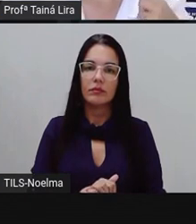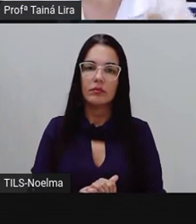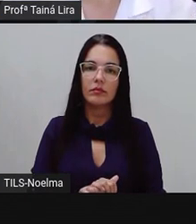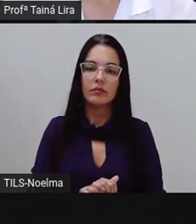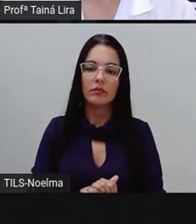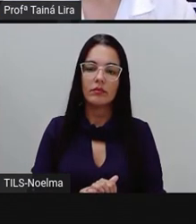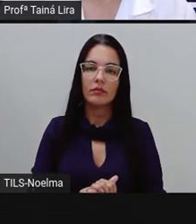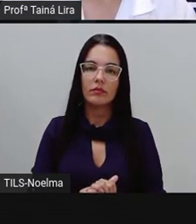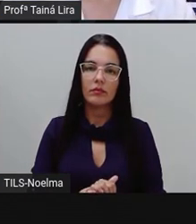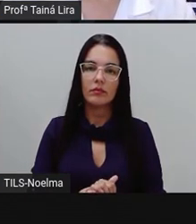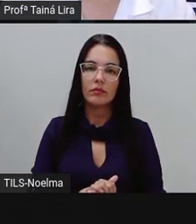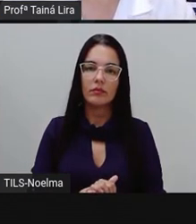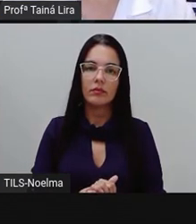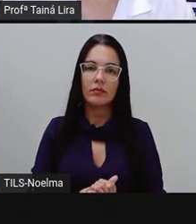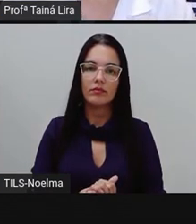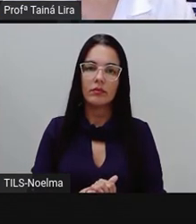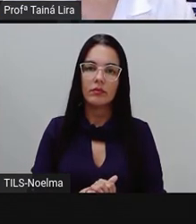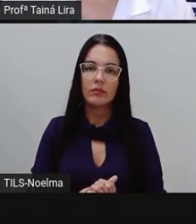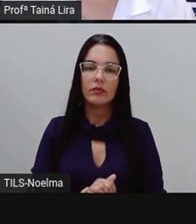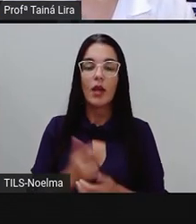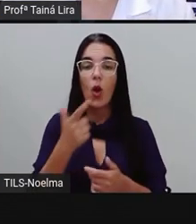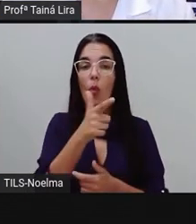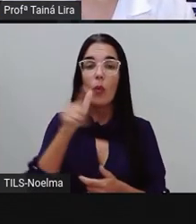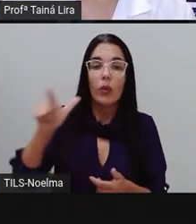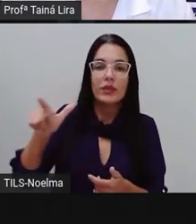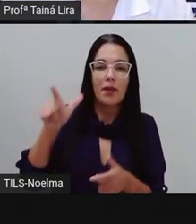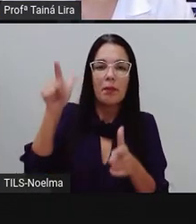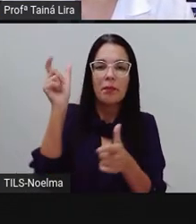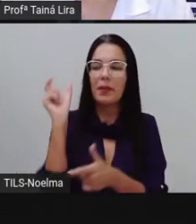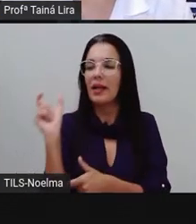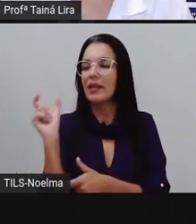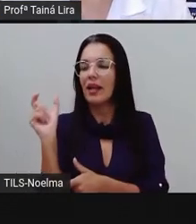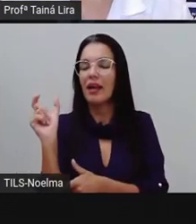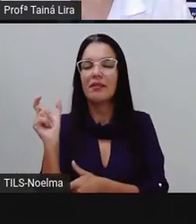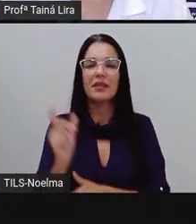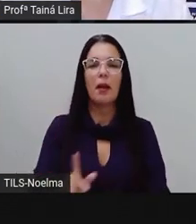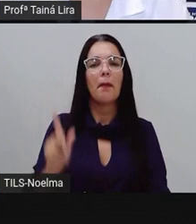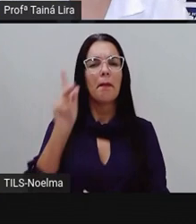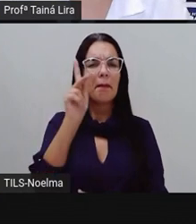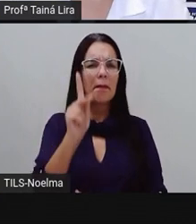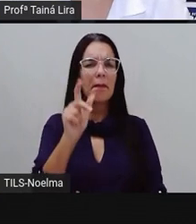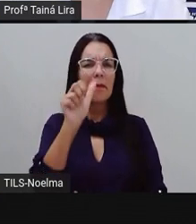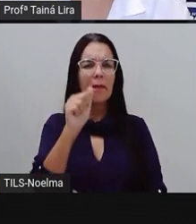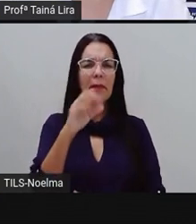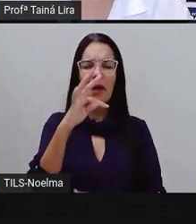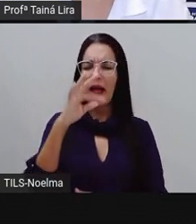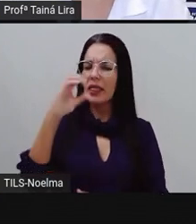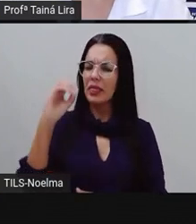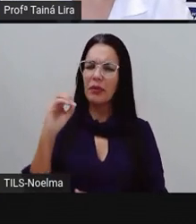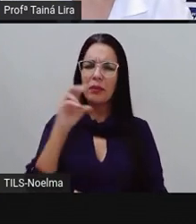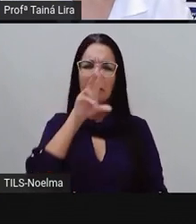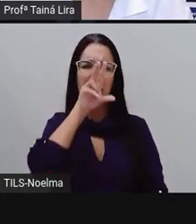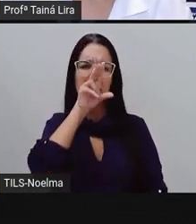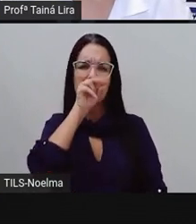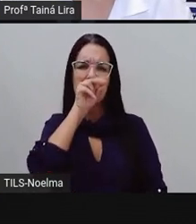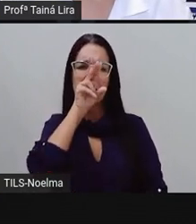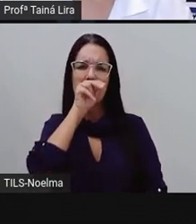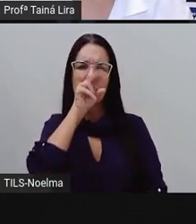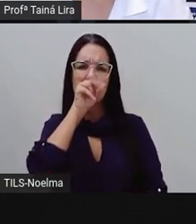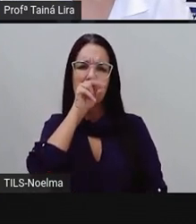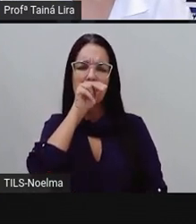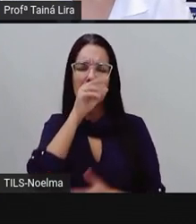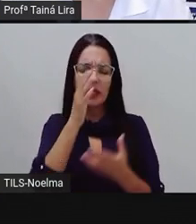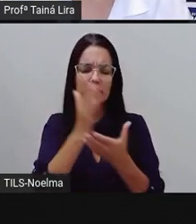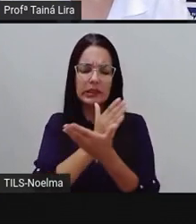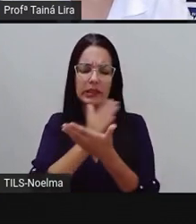mais um aqui, ó, pato. Olha como eu escrevo pato e olha